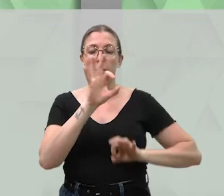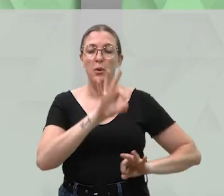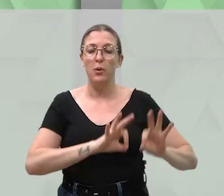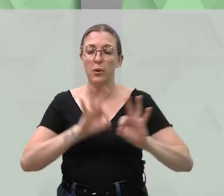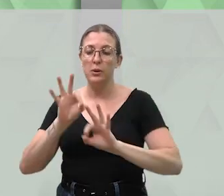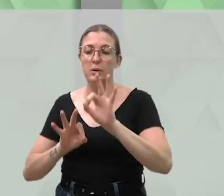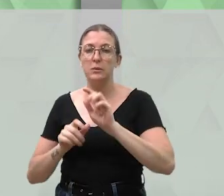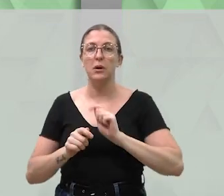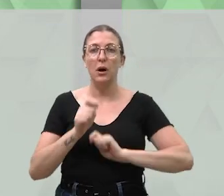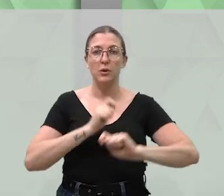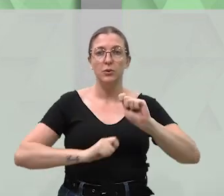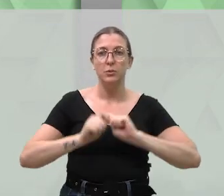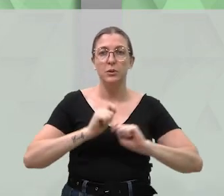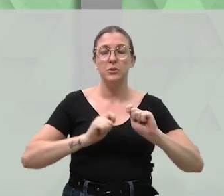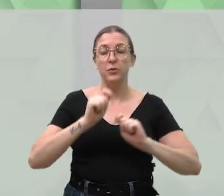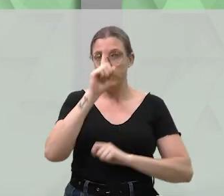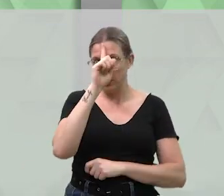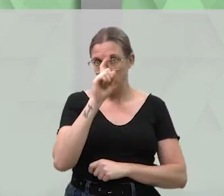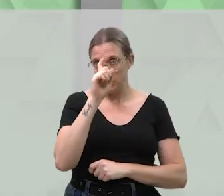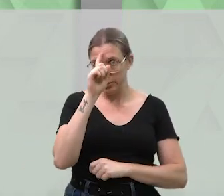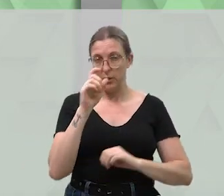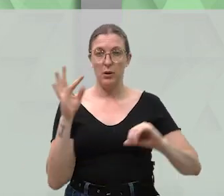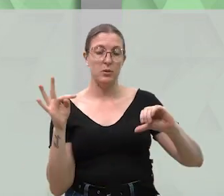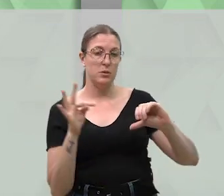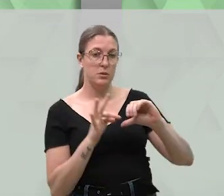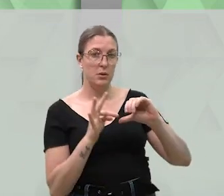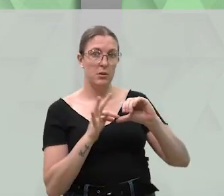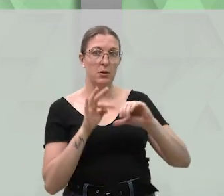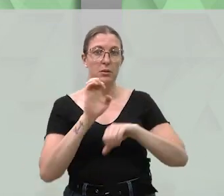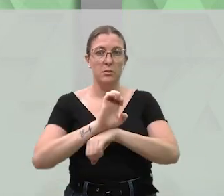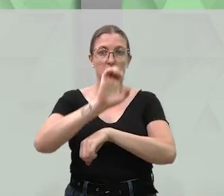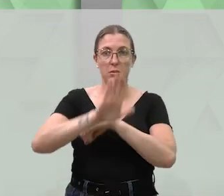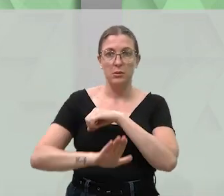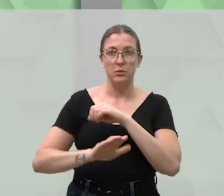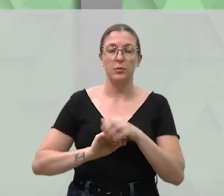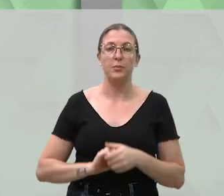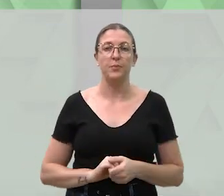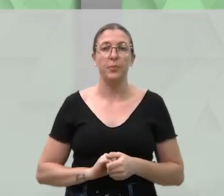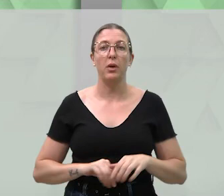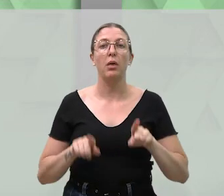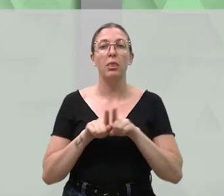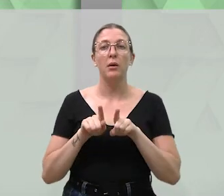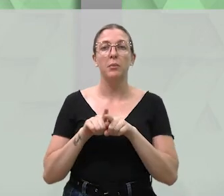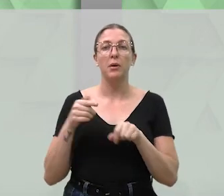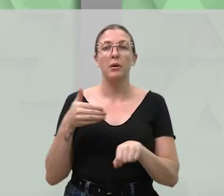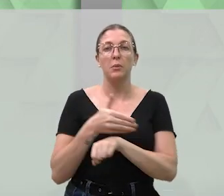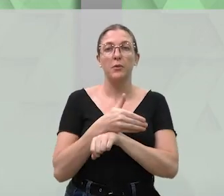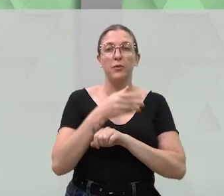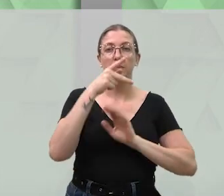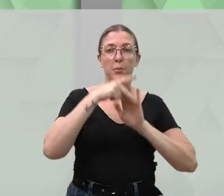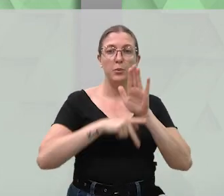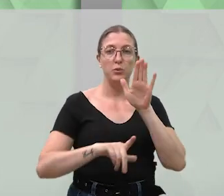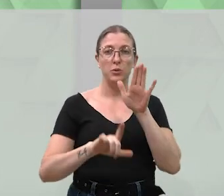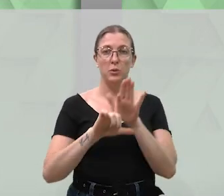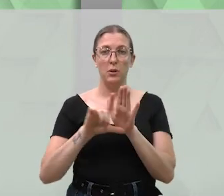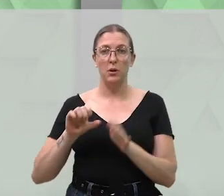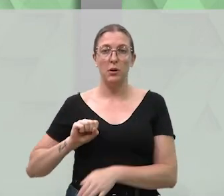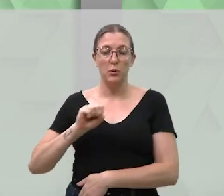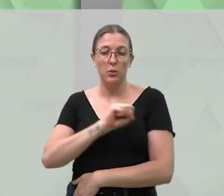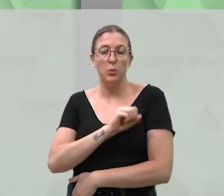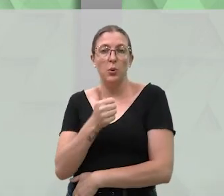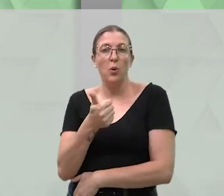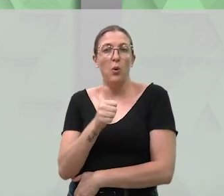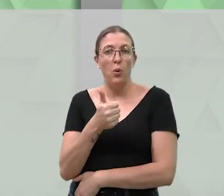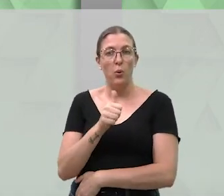que dispõe sobre a estrutura administrativa da Fundação Hospitalar Santa Terezinha de Erechim. Aprovado o Projeto de Lei